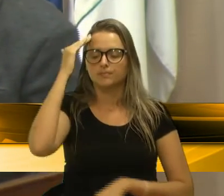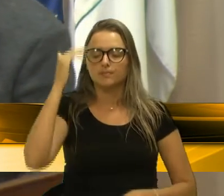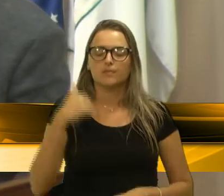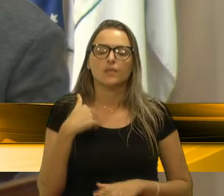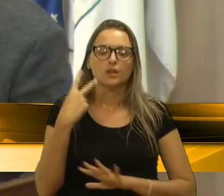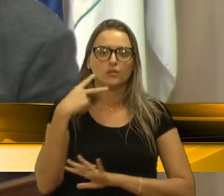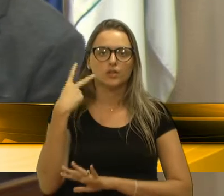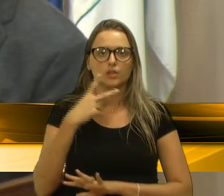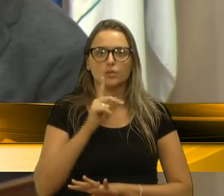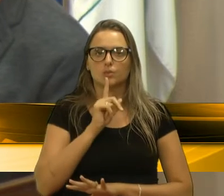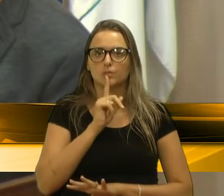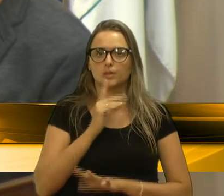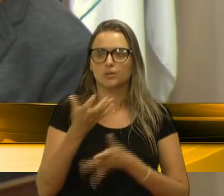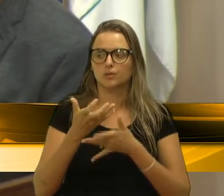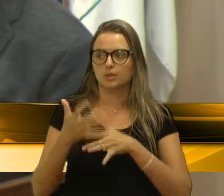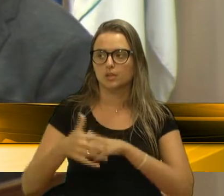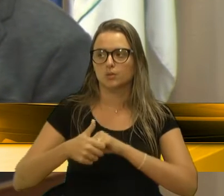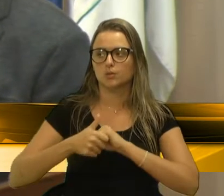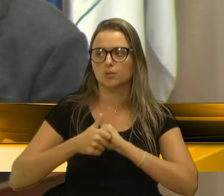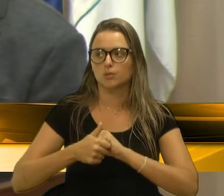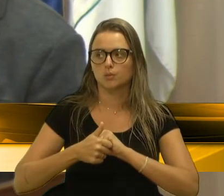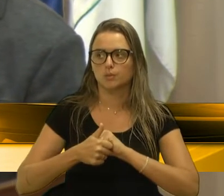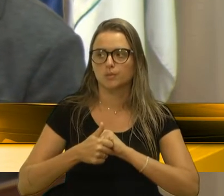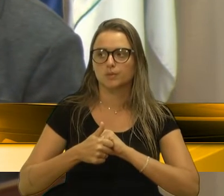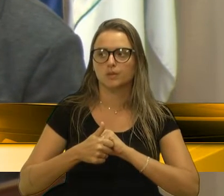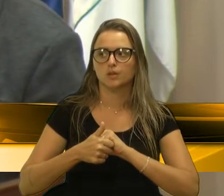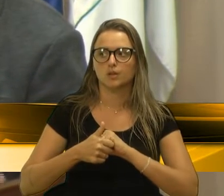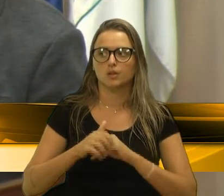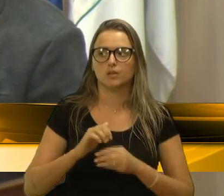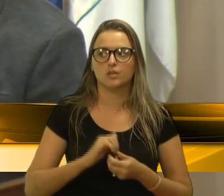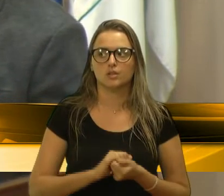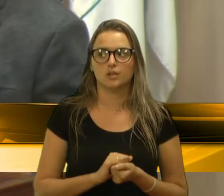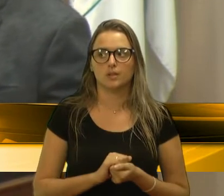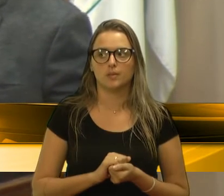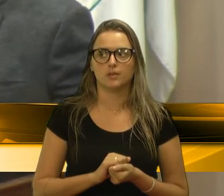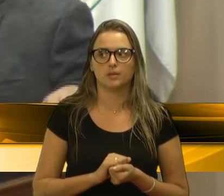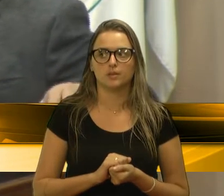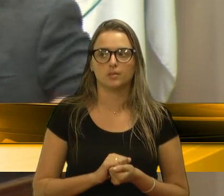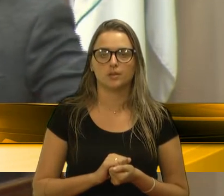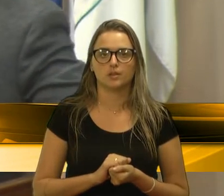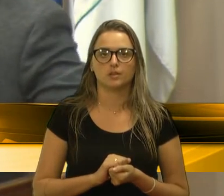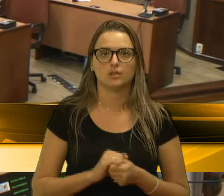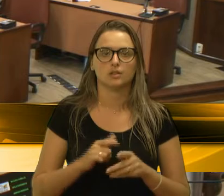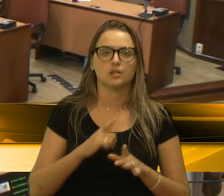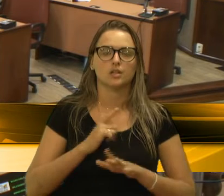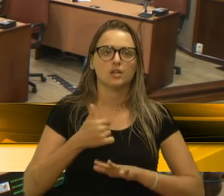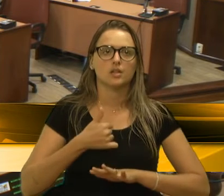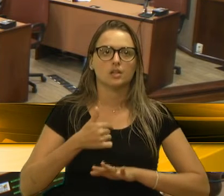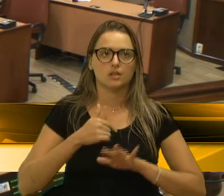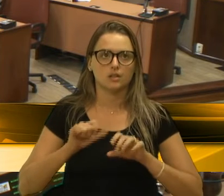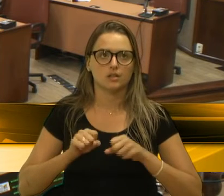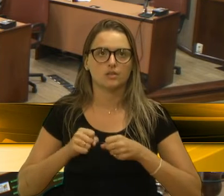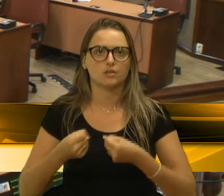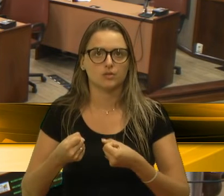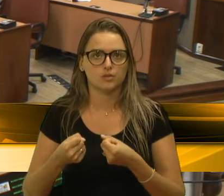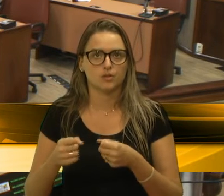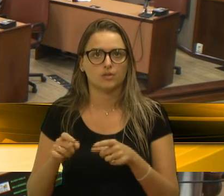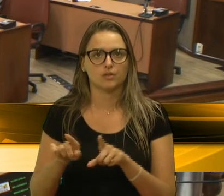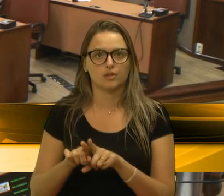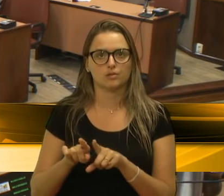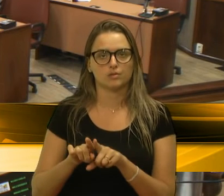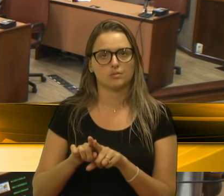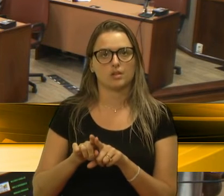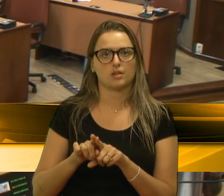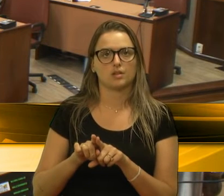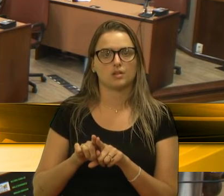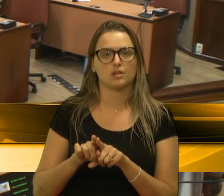primeiro lhe cumprimentar pela relevância do tema, e sou um defensor também. E a gente